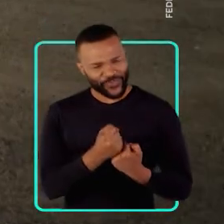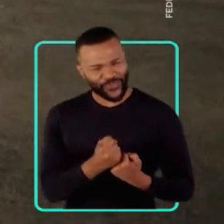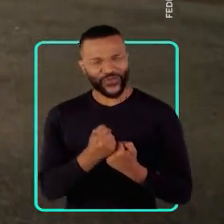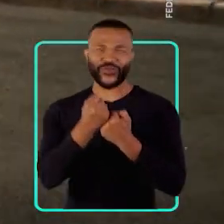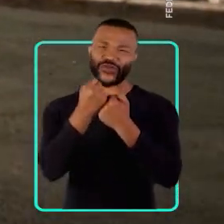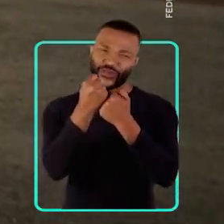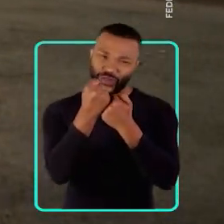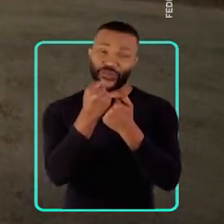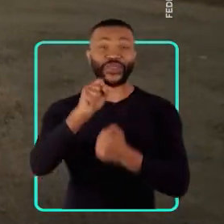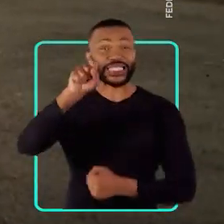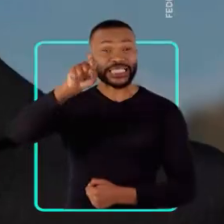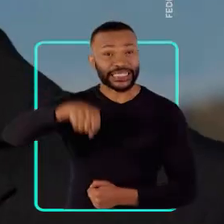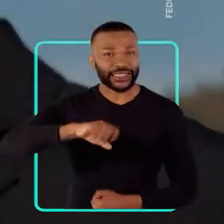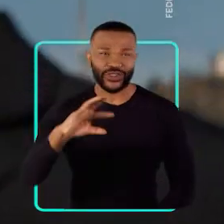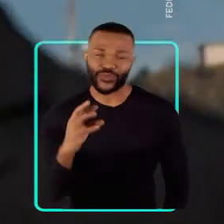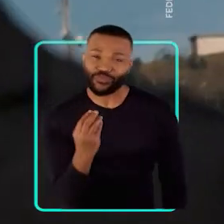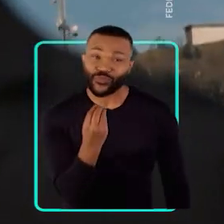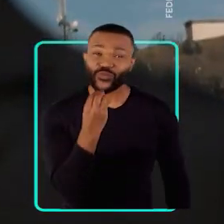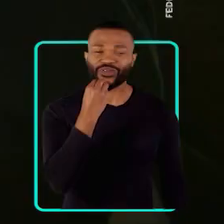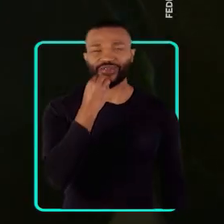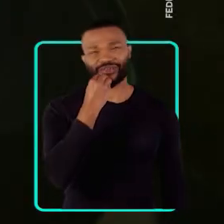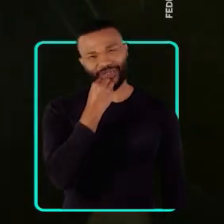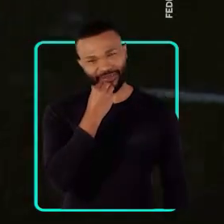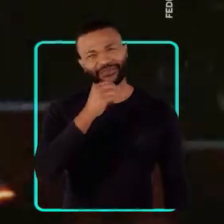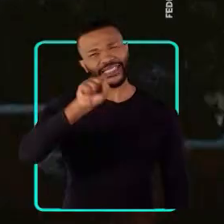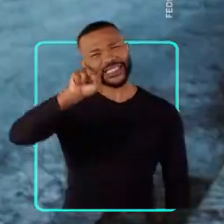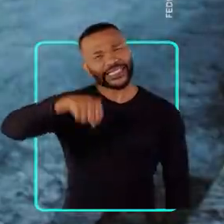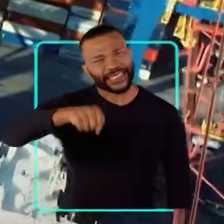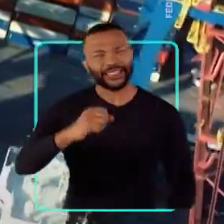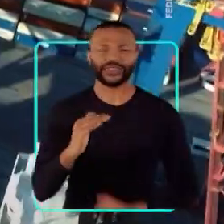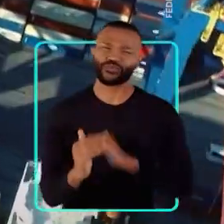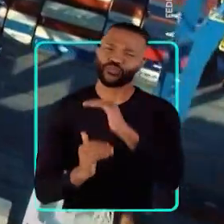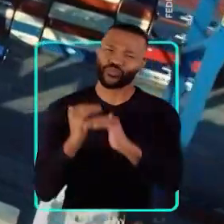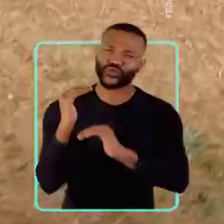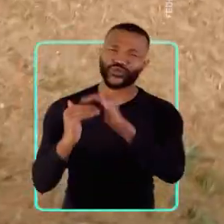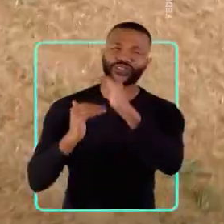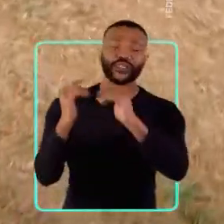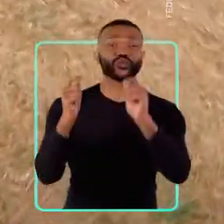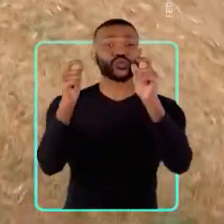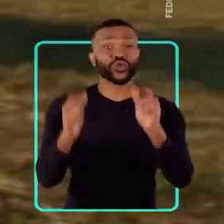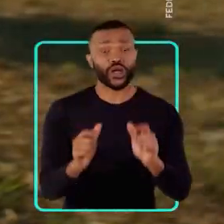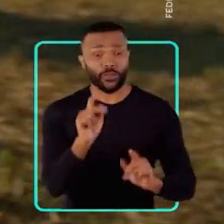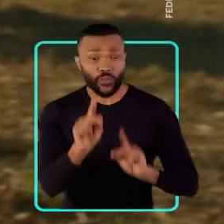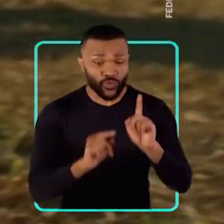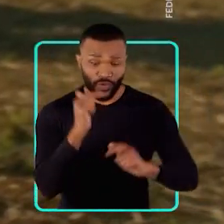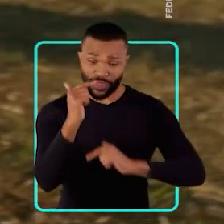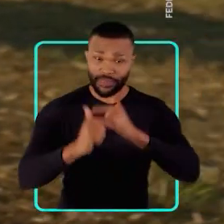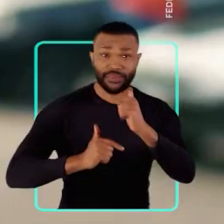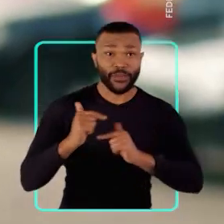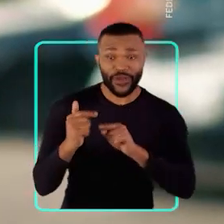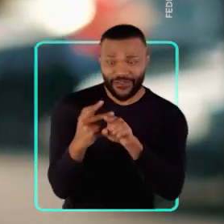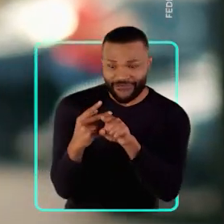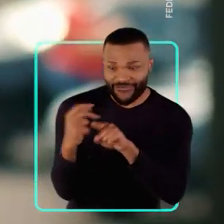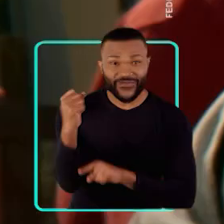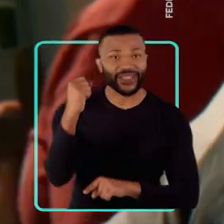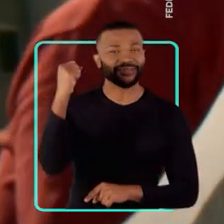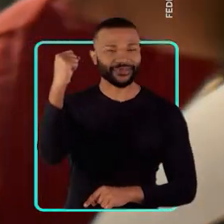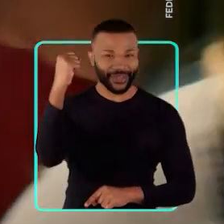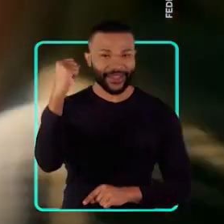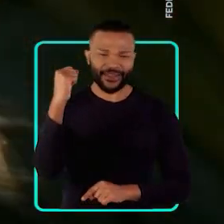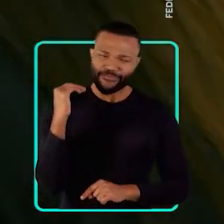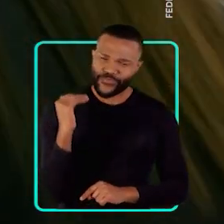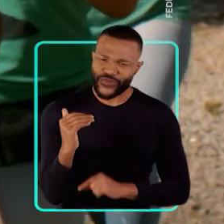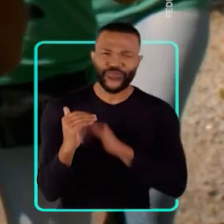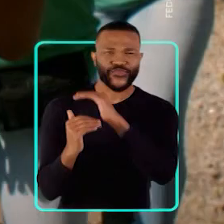solidariedade. Sim às oportunidades, sim ao progresso. É a terra de um povo que trabalha muito pra vencer na vida.